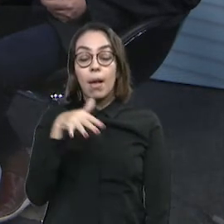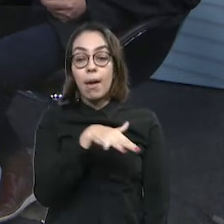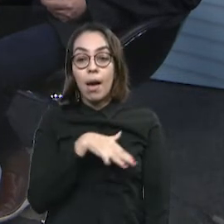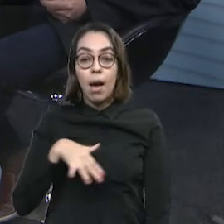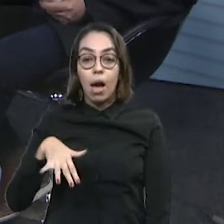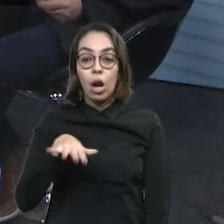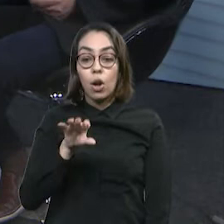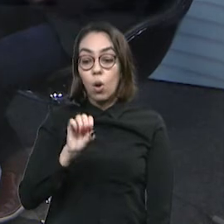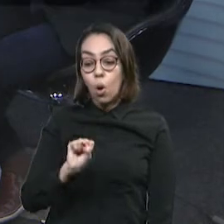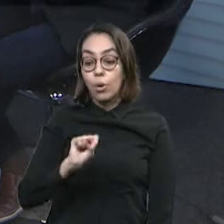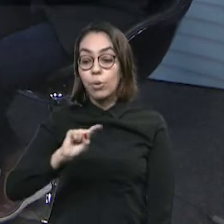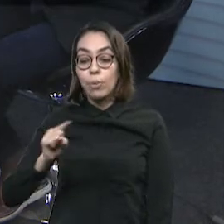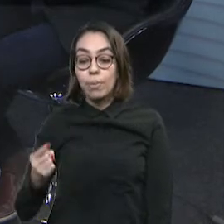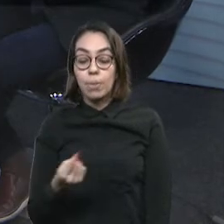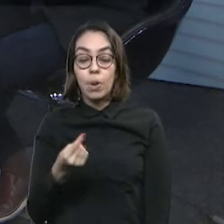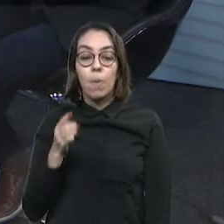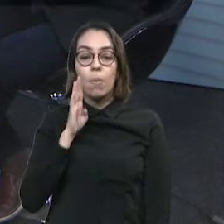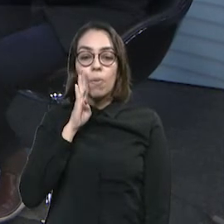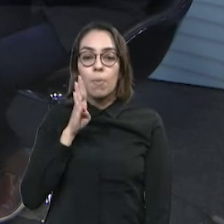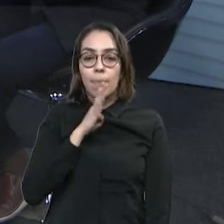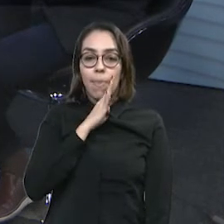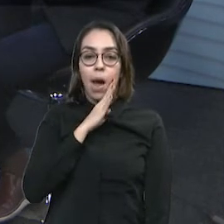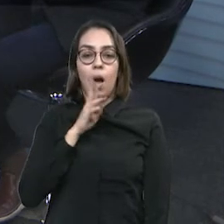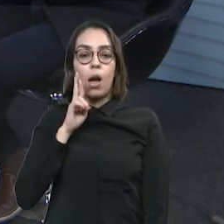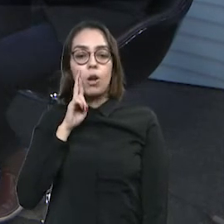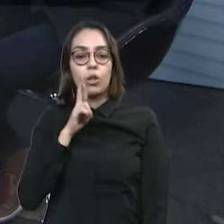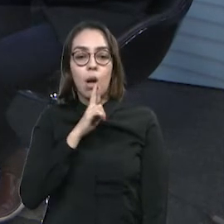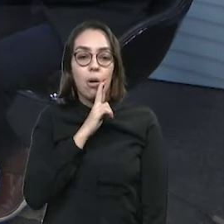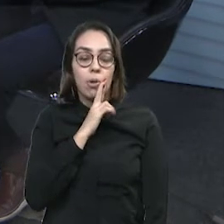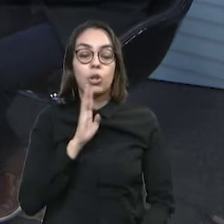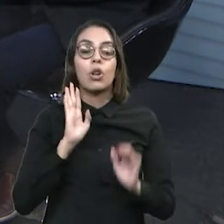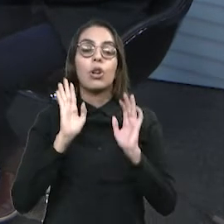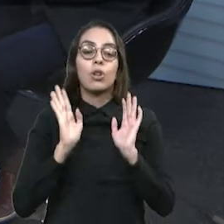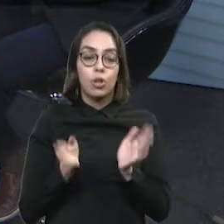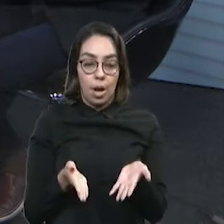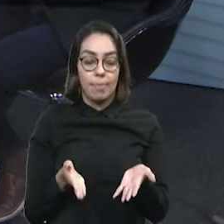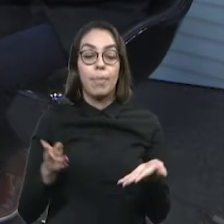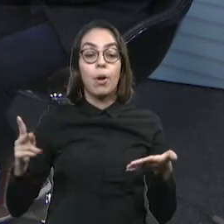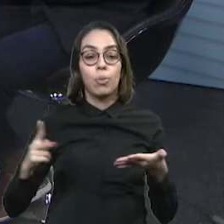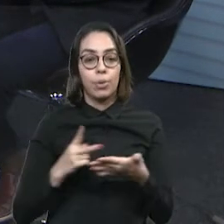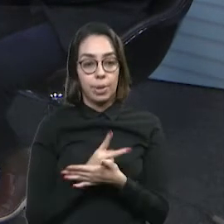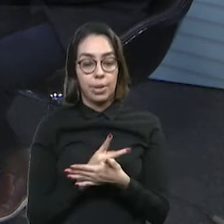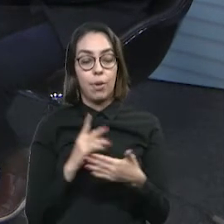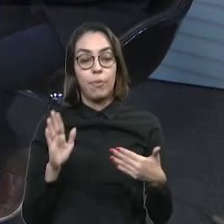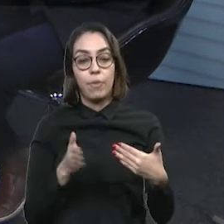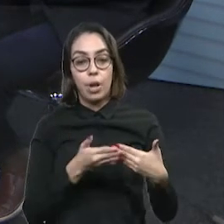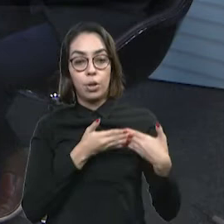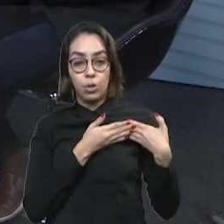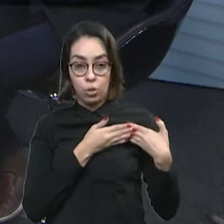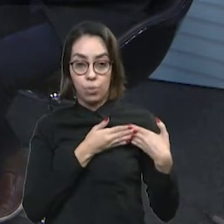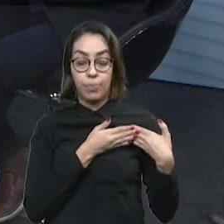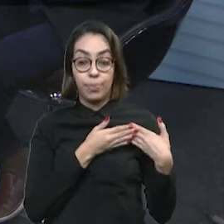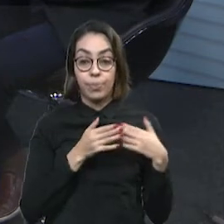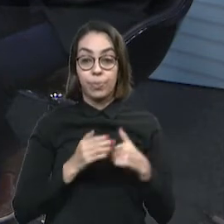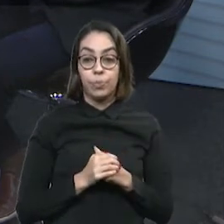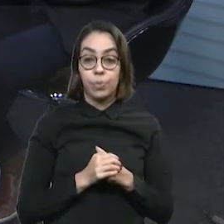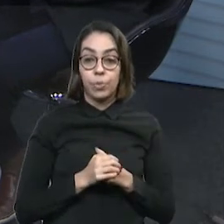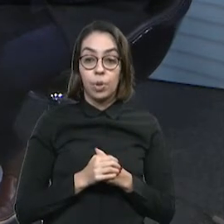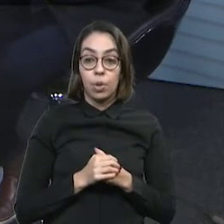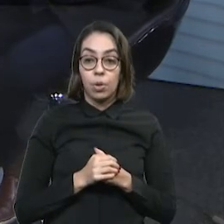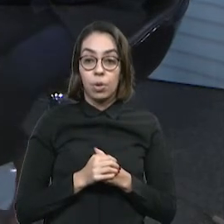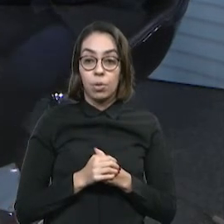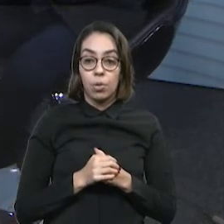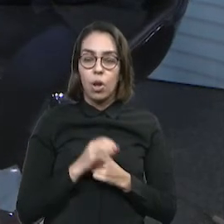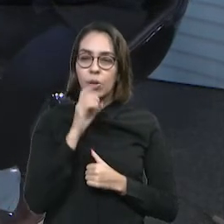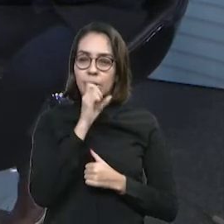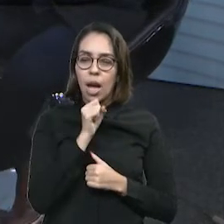restaurantes fecharam as portas no Ceará, ô Moisés. Oito mil. Eu estava, esse final de semana, fui a um determinado